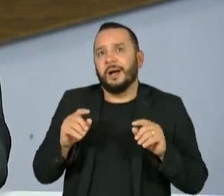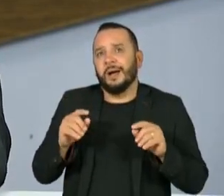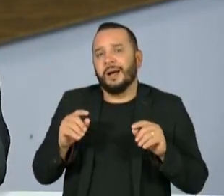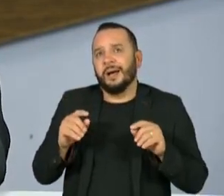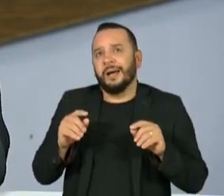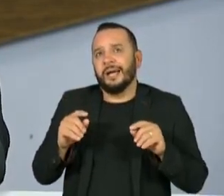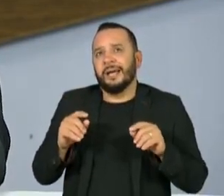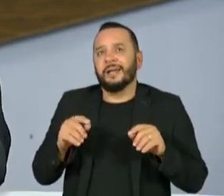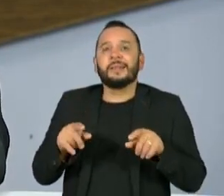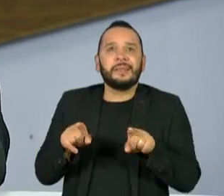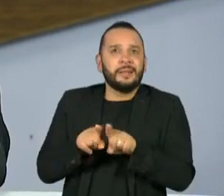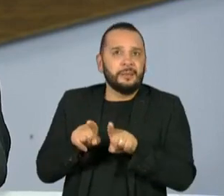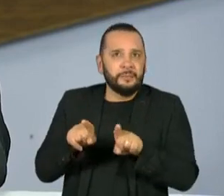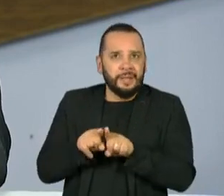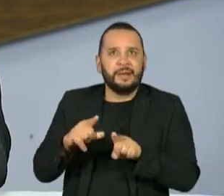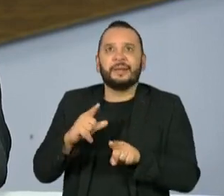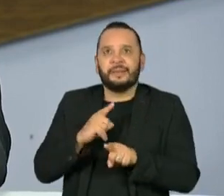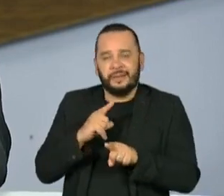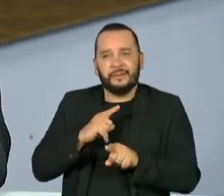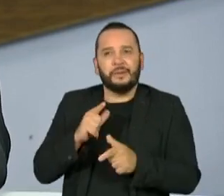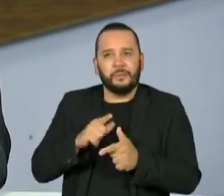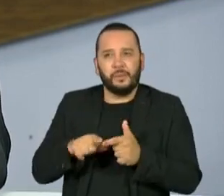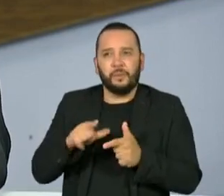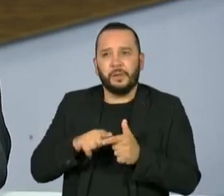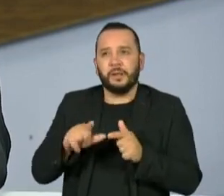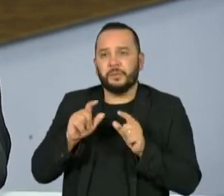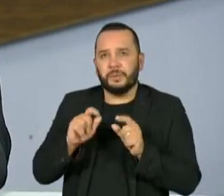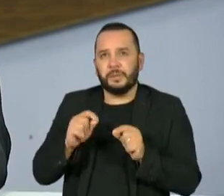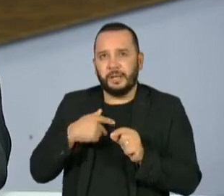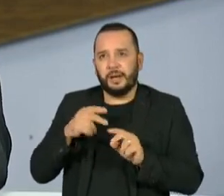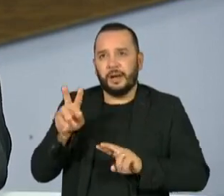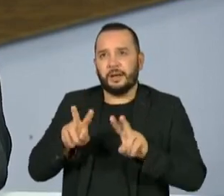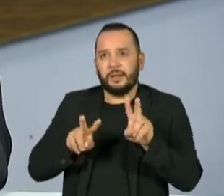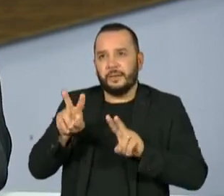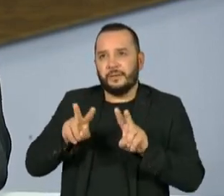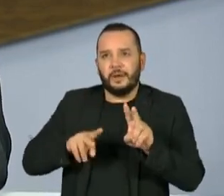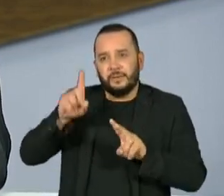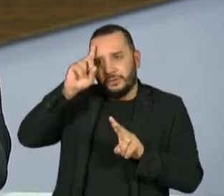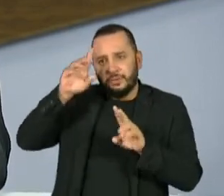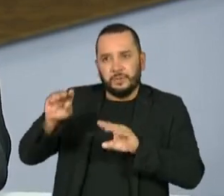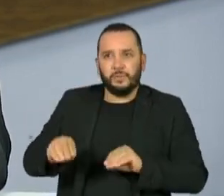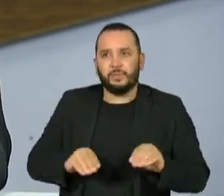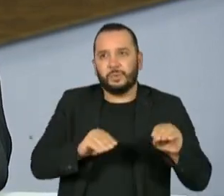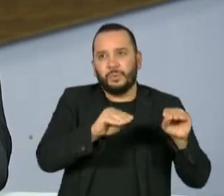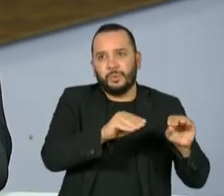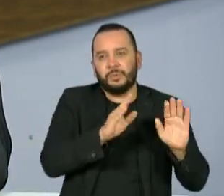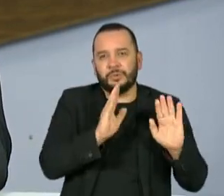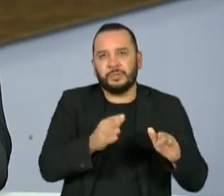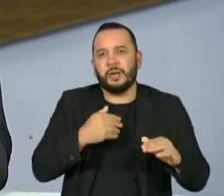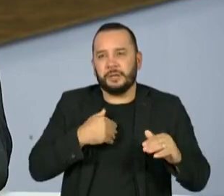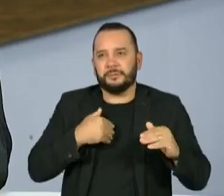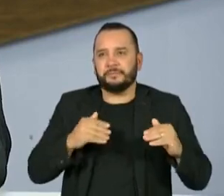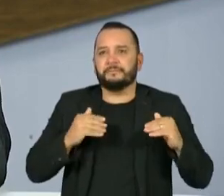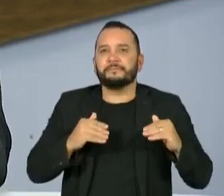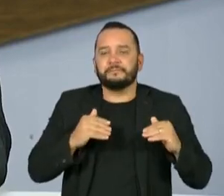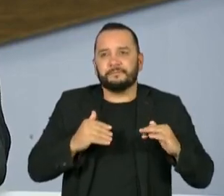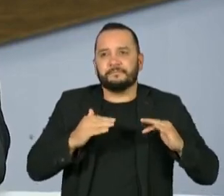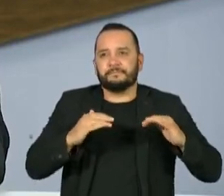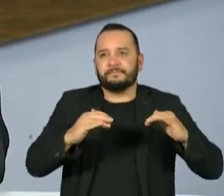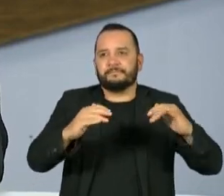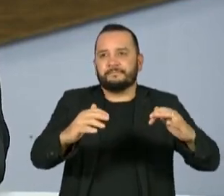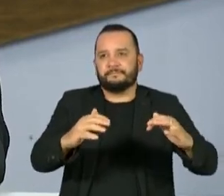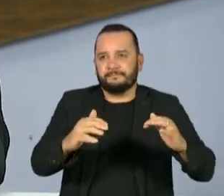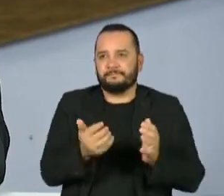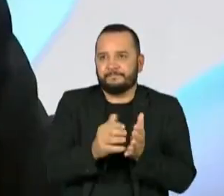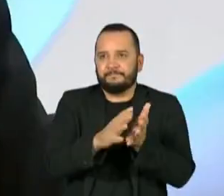e trouxe muito desgaste para o senhor o adiamento do carnaval na Sapucaí. Enfim, queria saber do